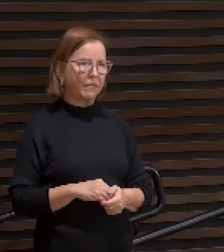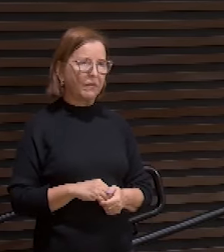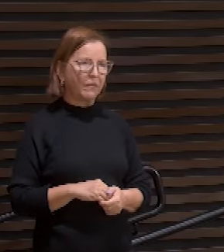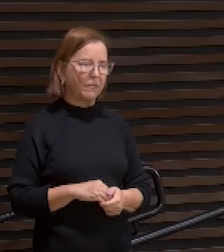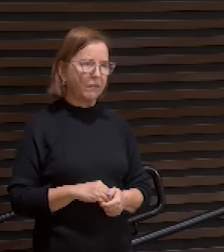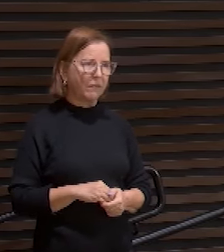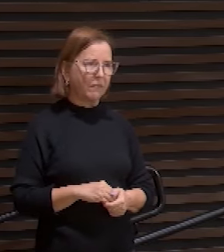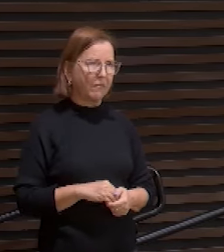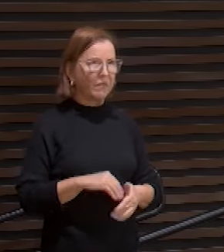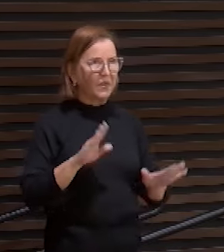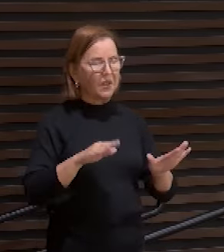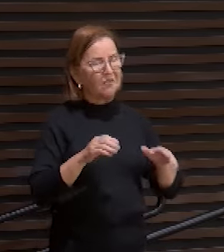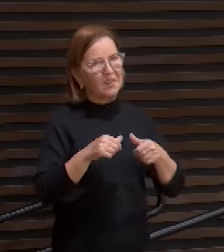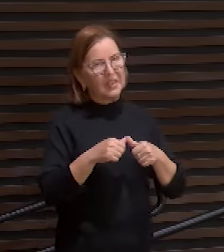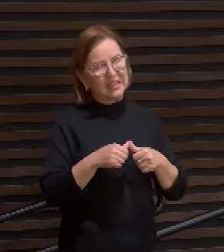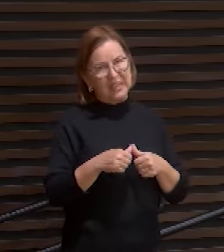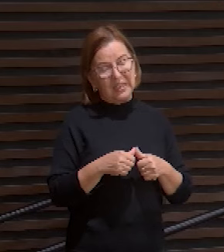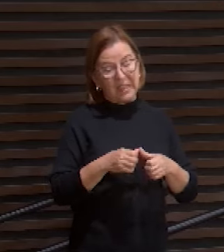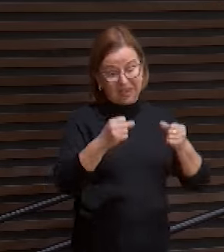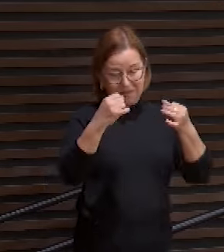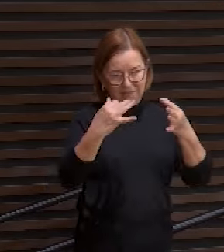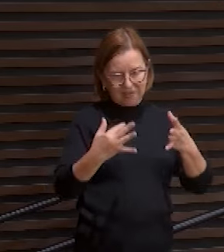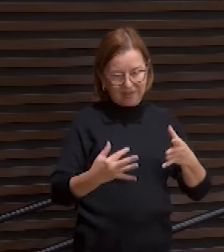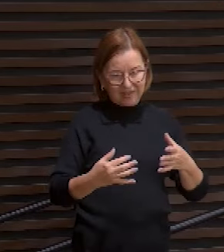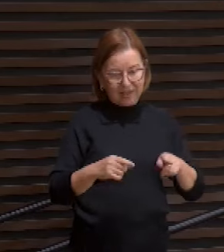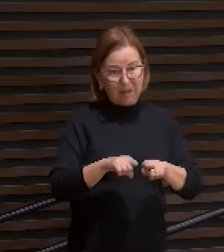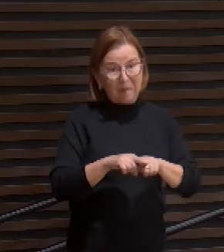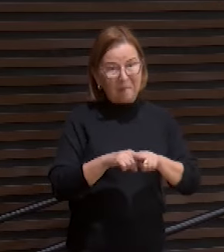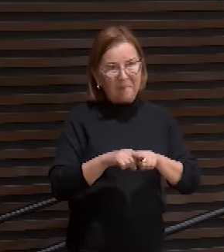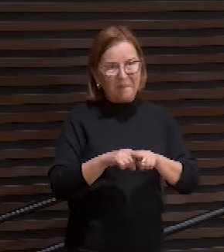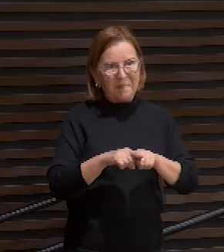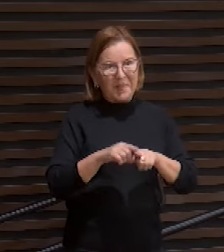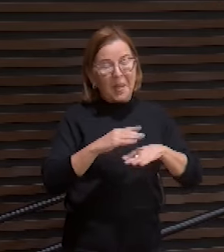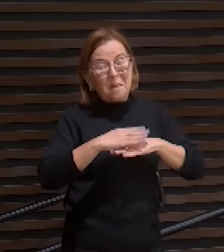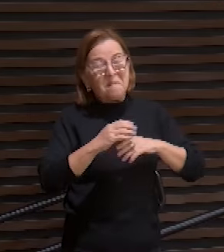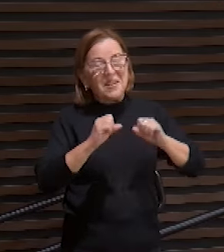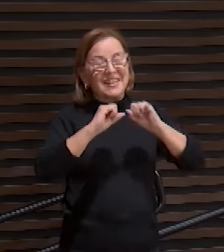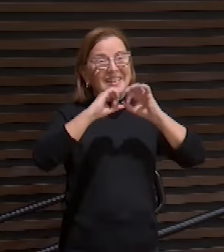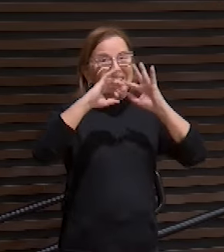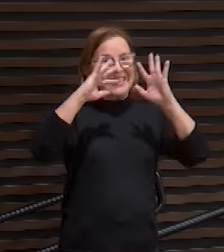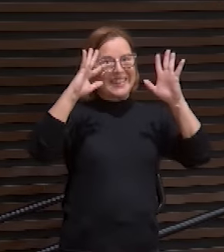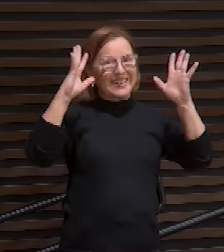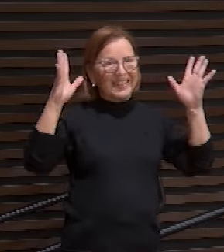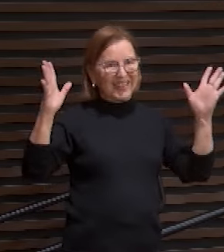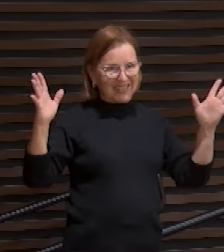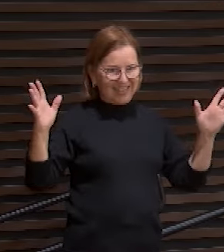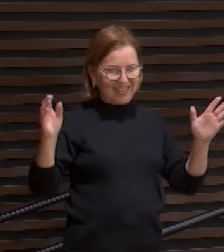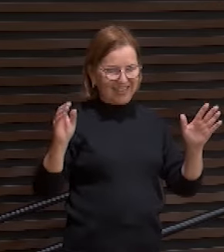Talvez esta seja a explicação mais clara do evangelho em toda a escritura.